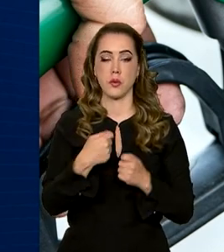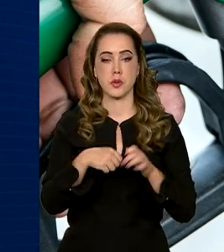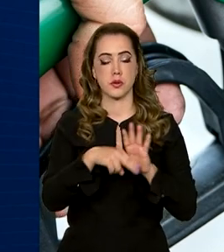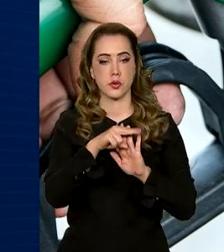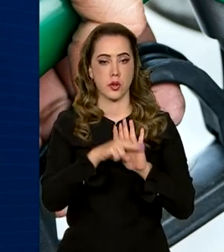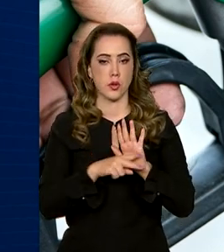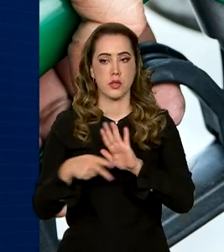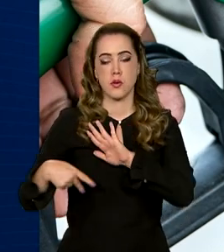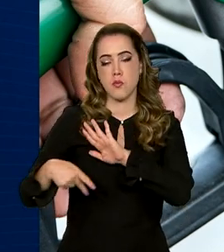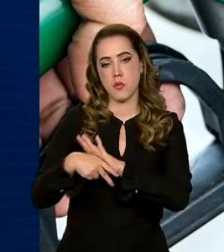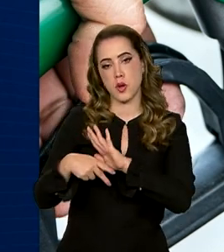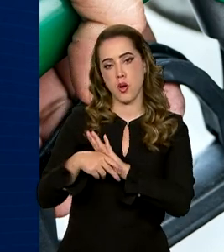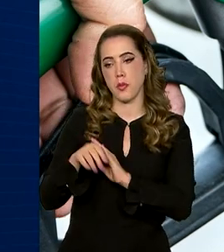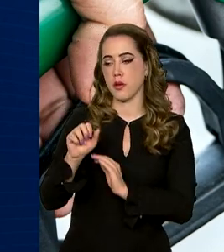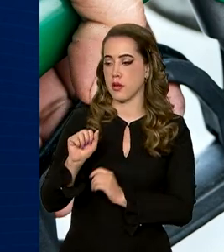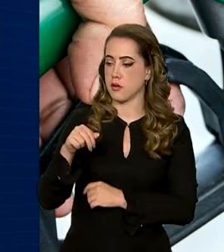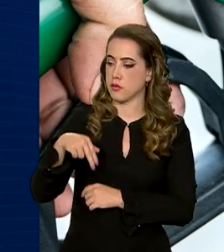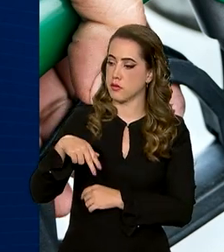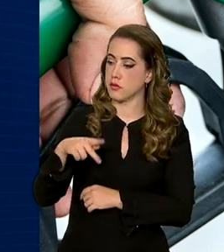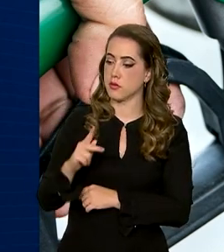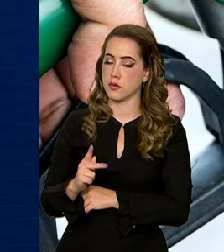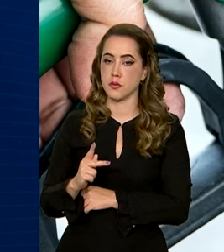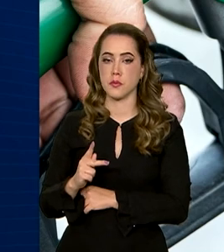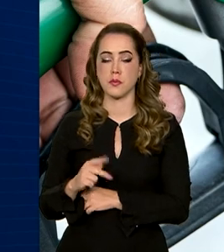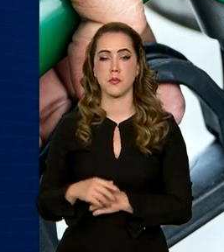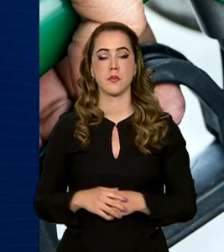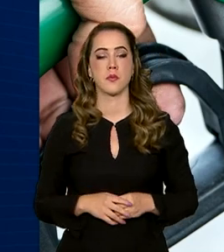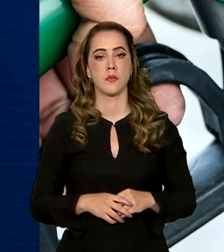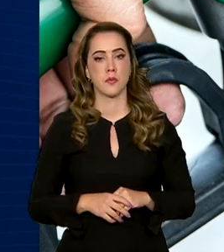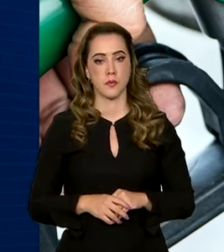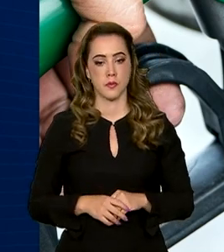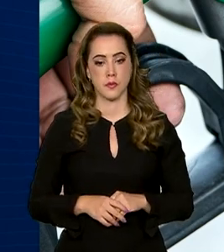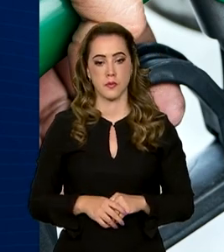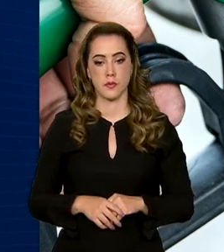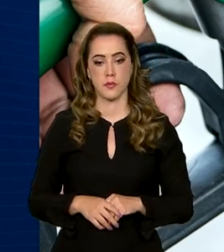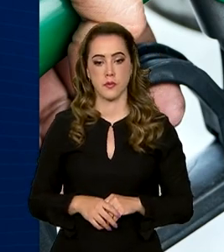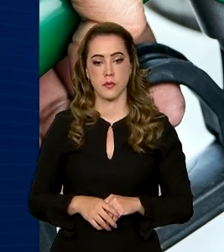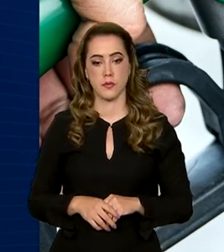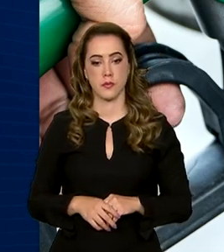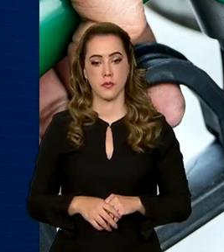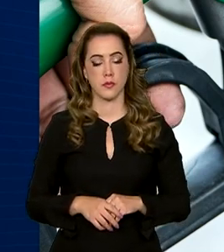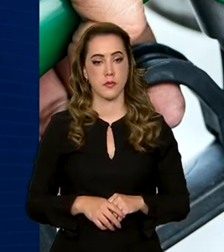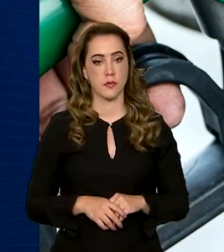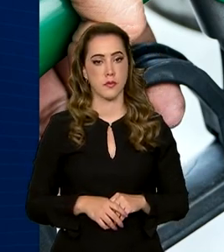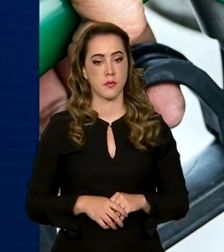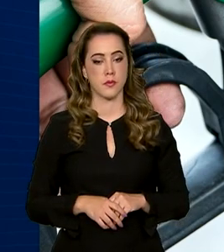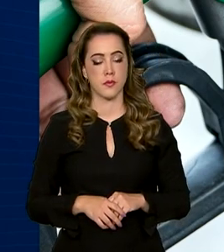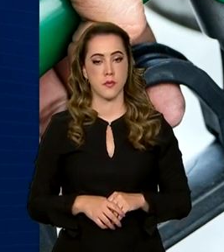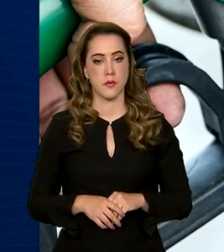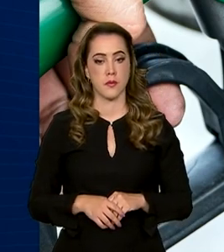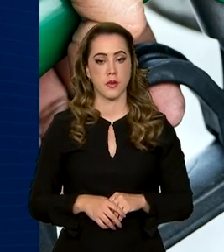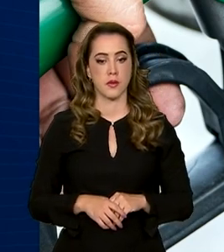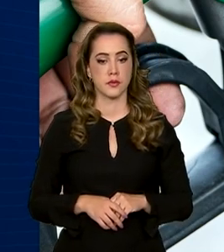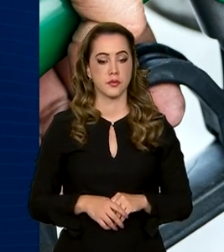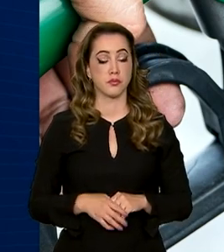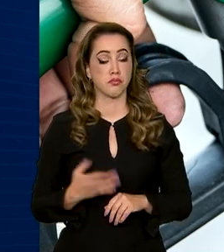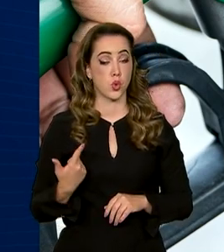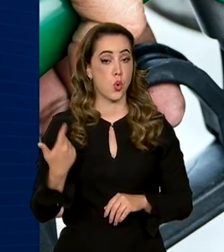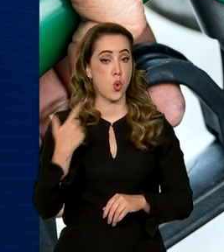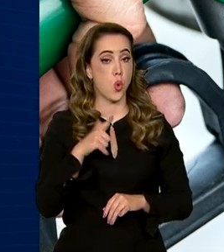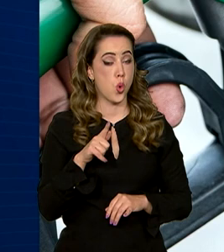à Agência Nacional do Petróleo, Gás Natural e Biocombustíveis, ANP. Mais uma